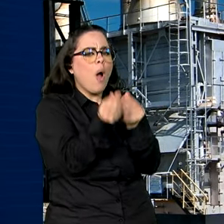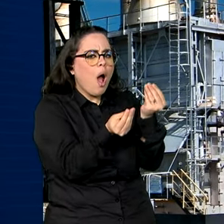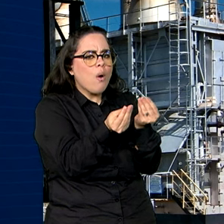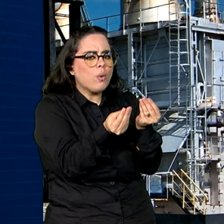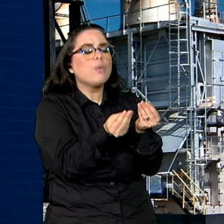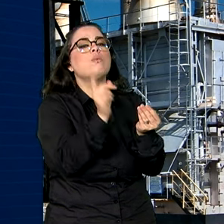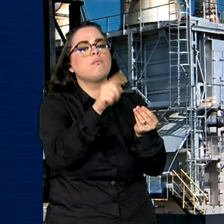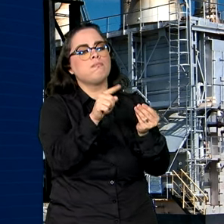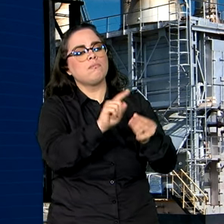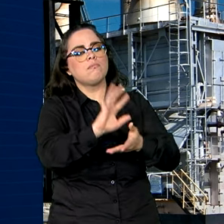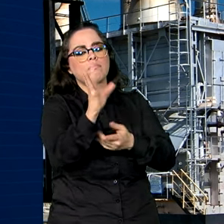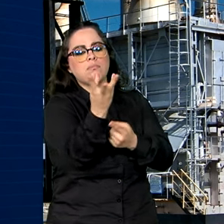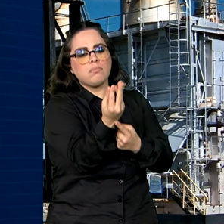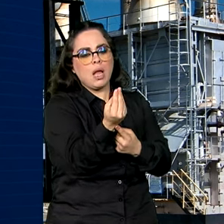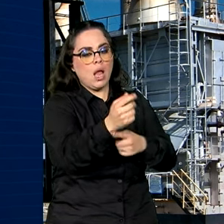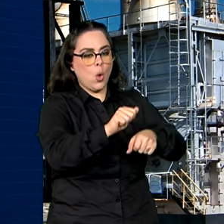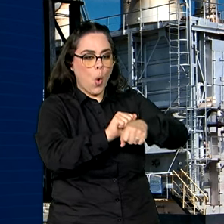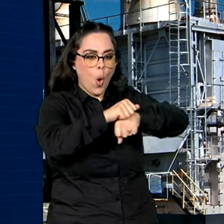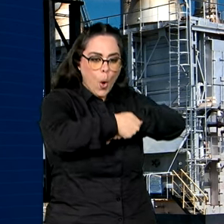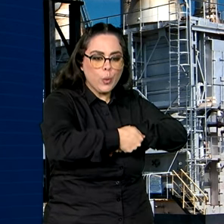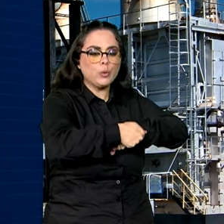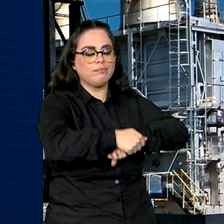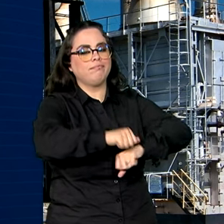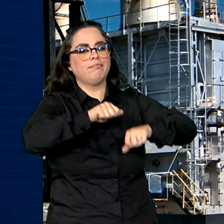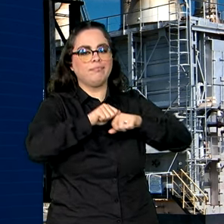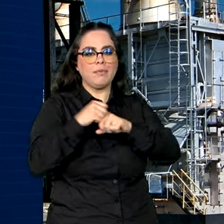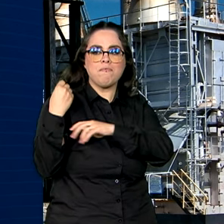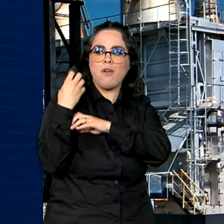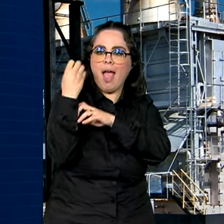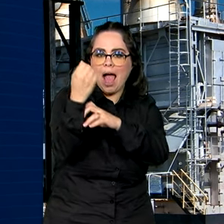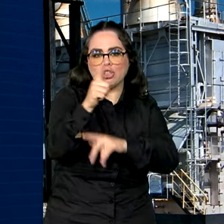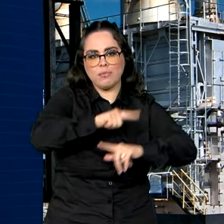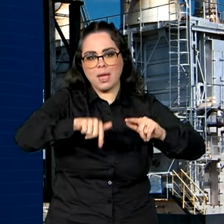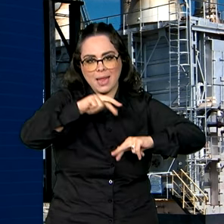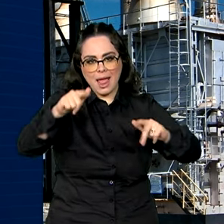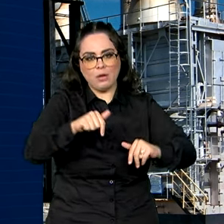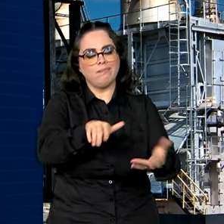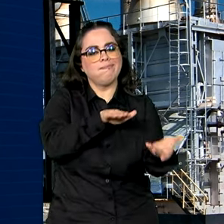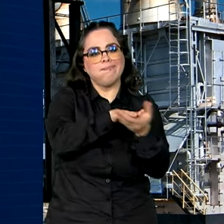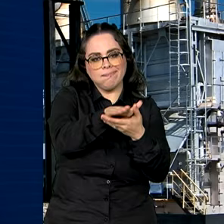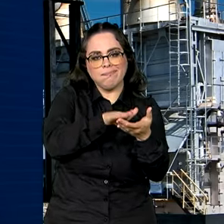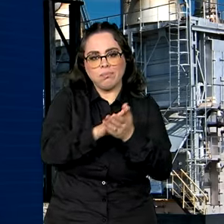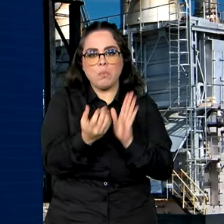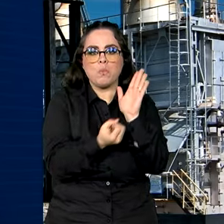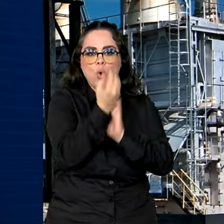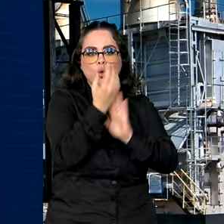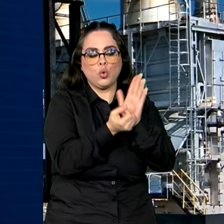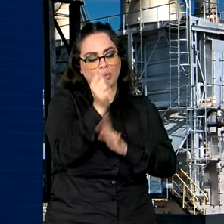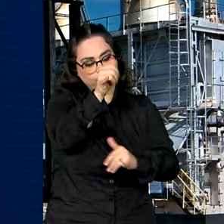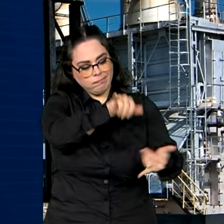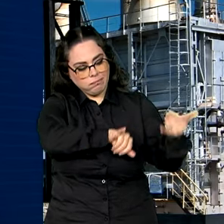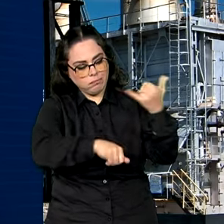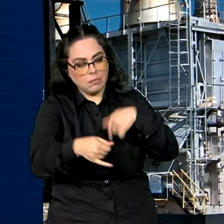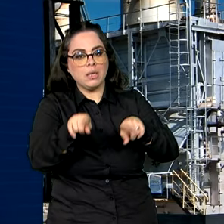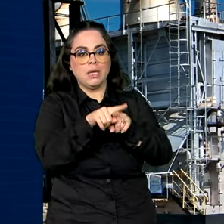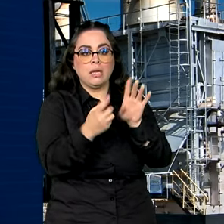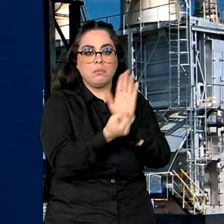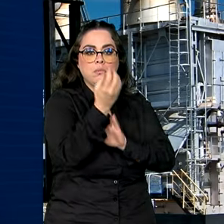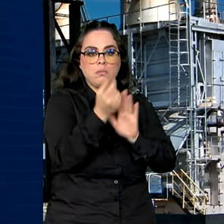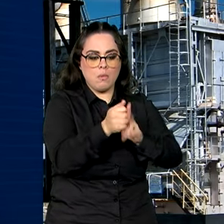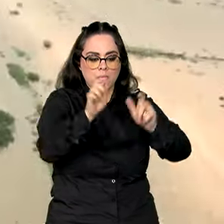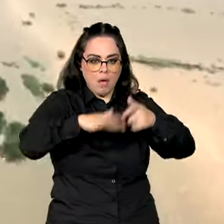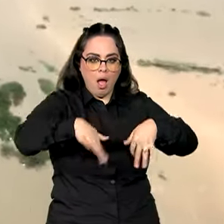destacam-se os artefatos de couro, artigos para viagem, calçados, produtos químicos e produtos